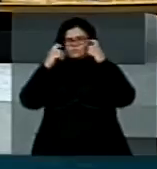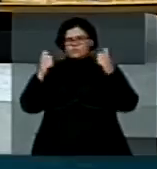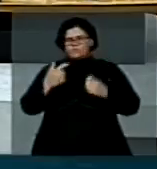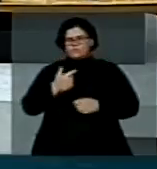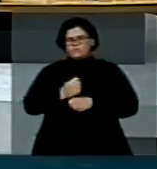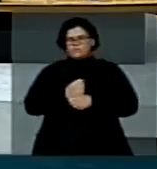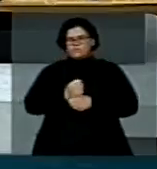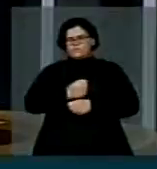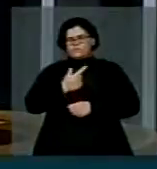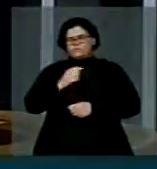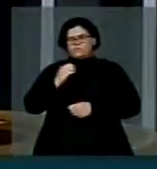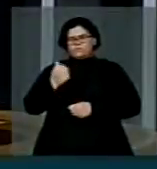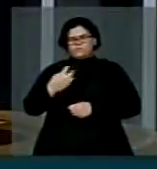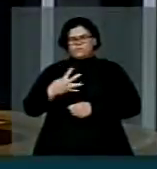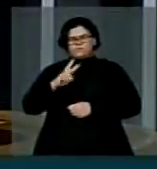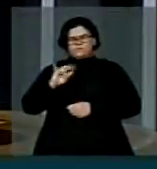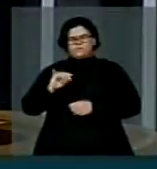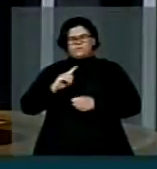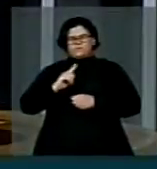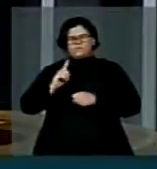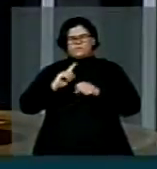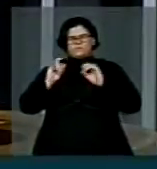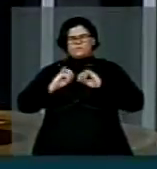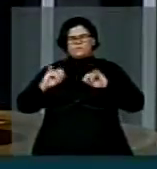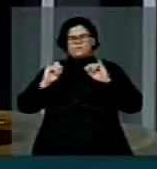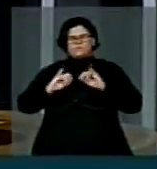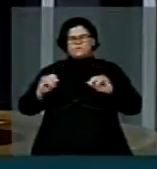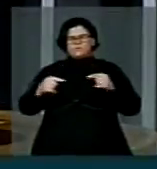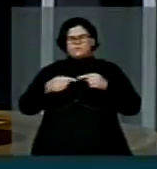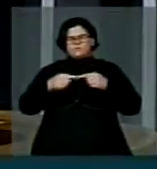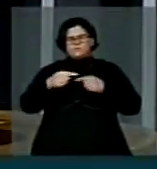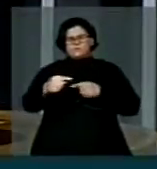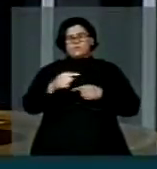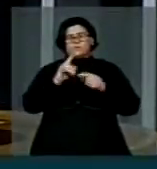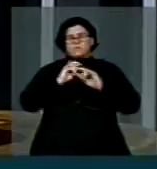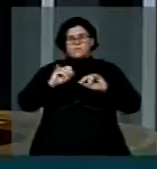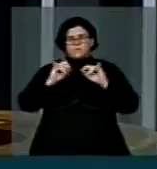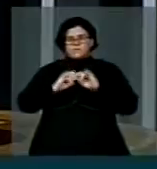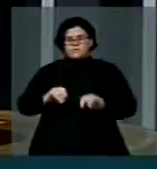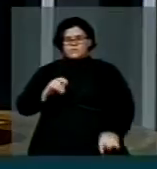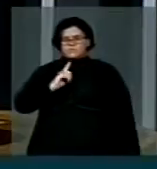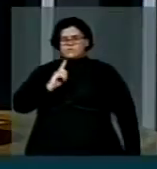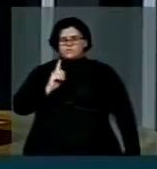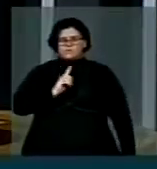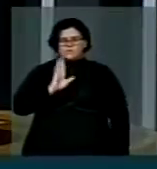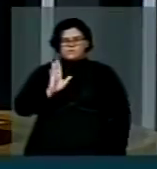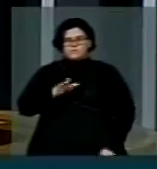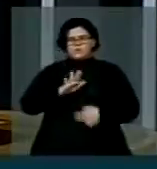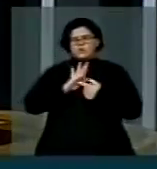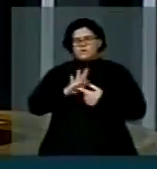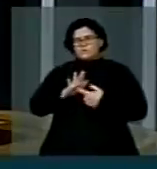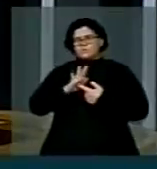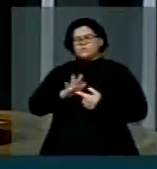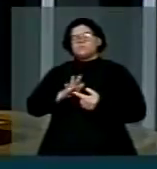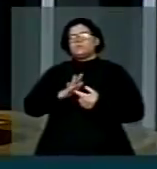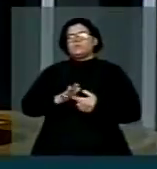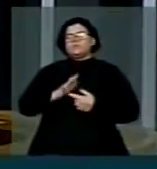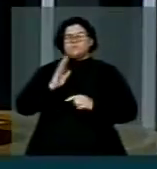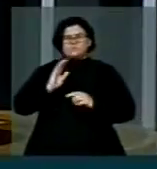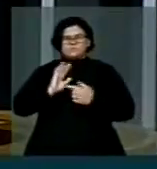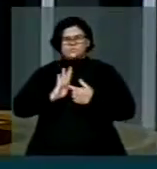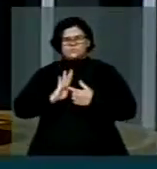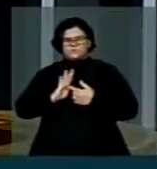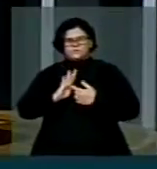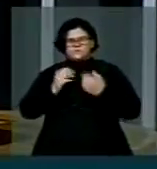é a